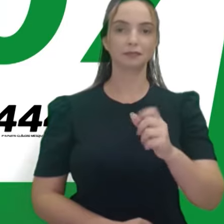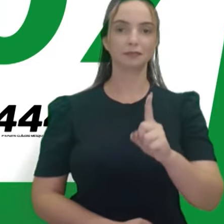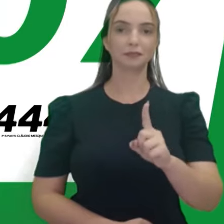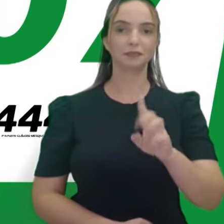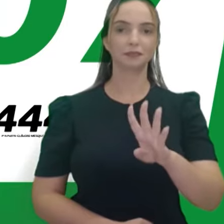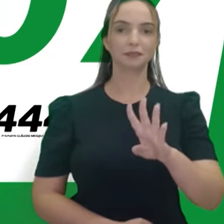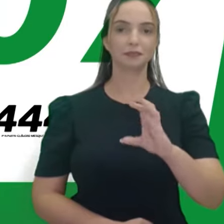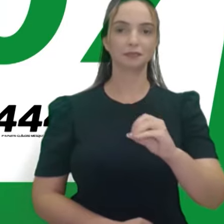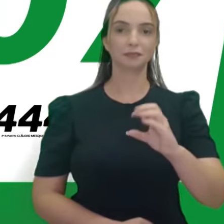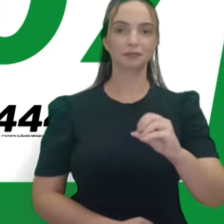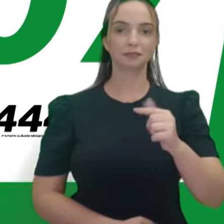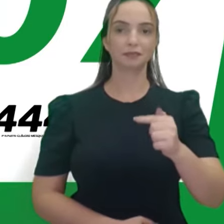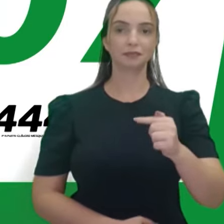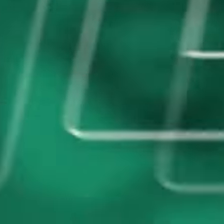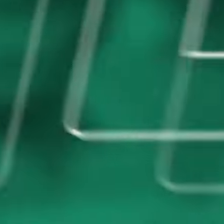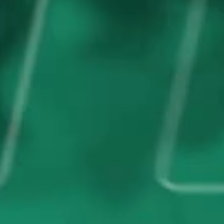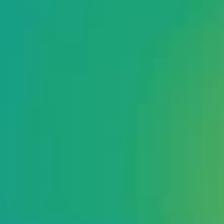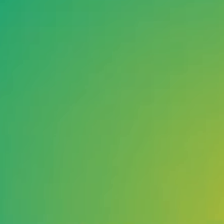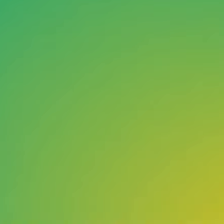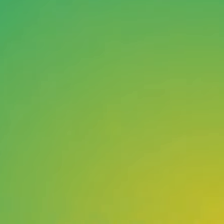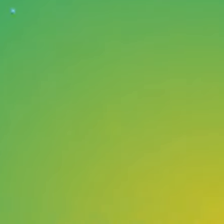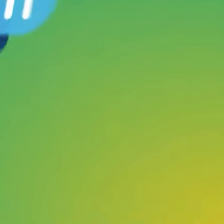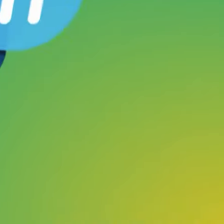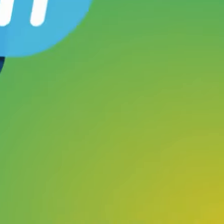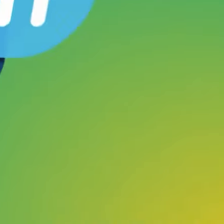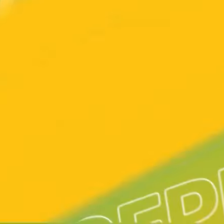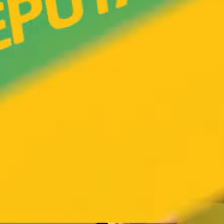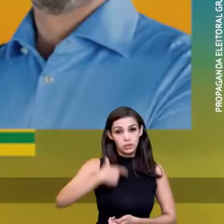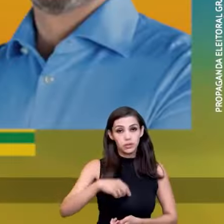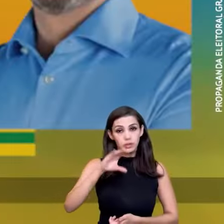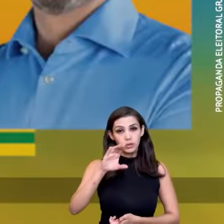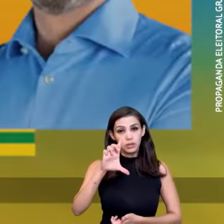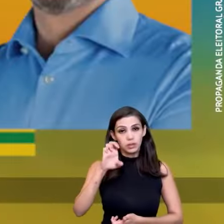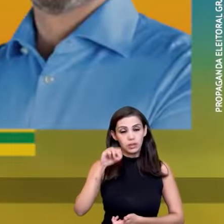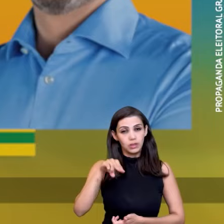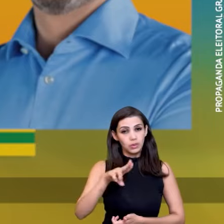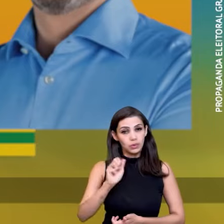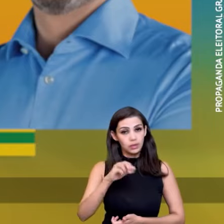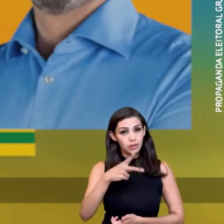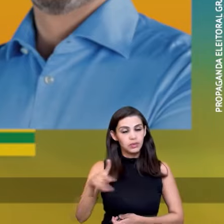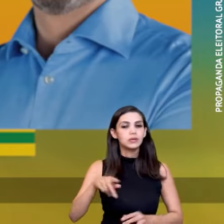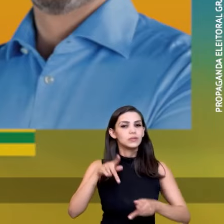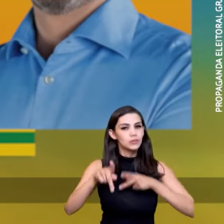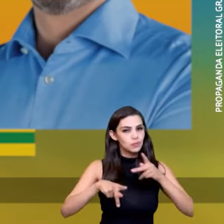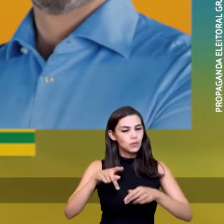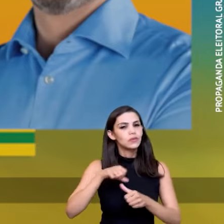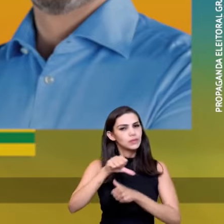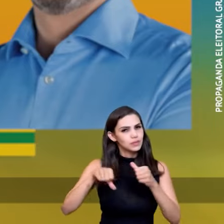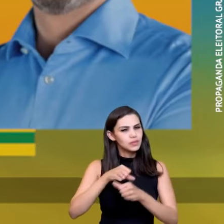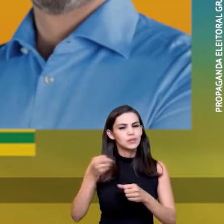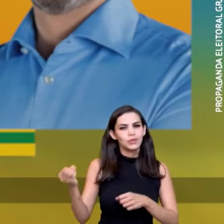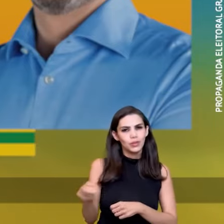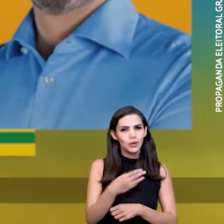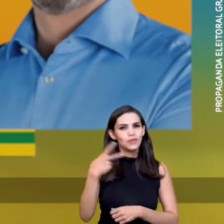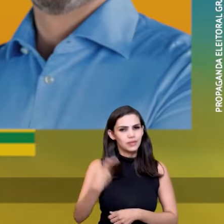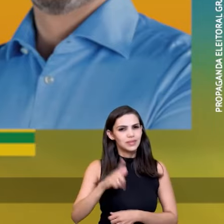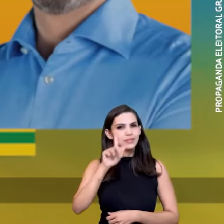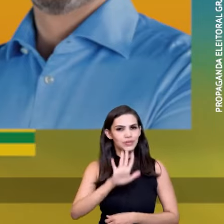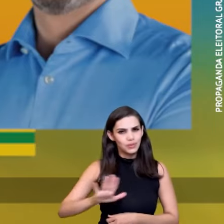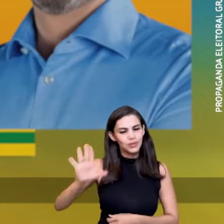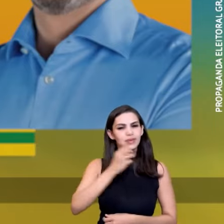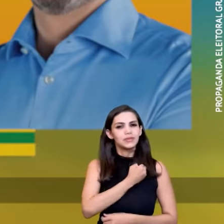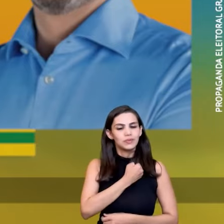-007. Vote nos deputados progressistas. Sou o Cleonão do Povo, a renovação do Estado de